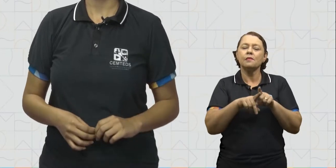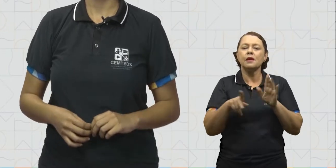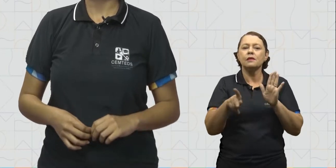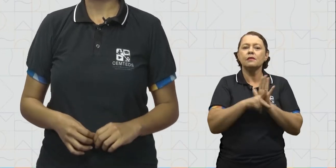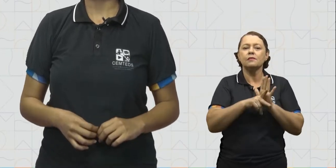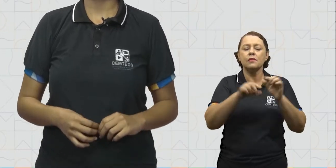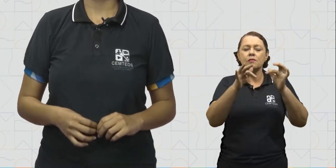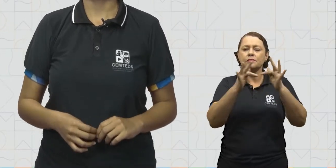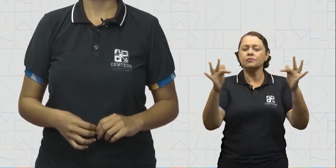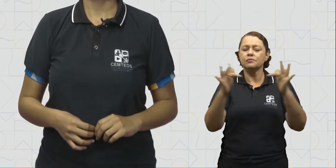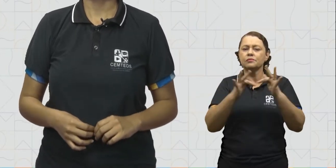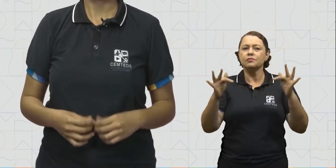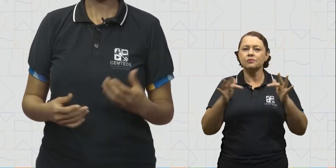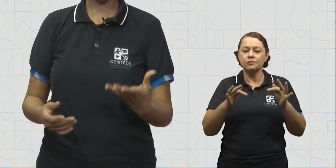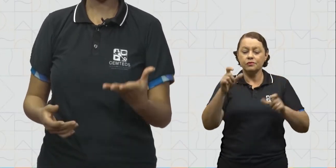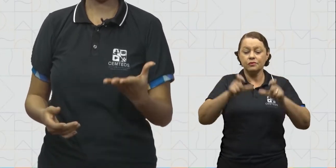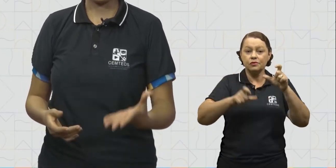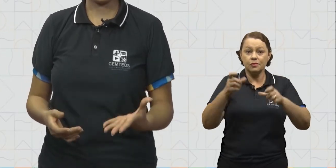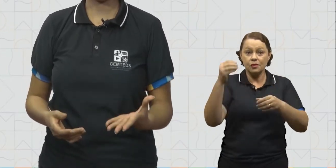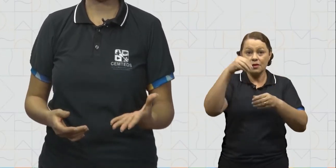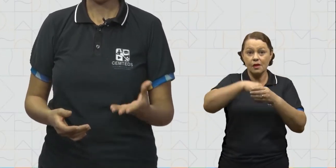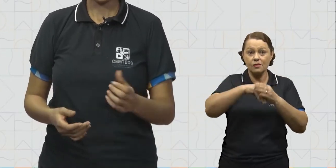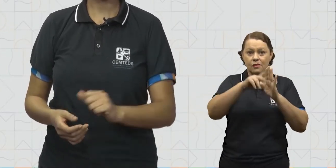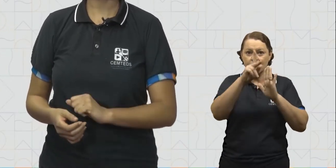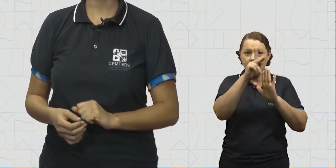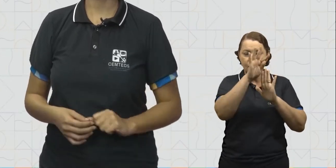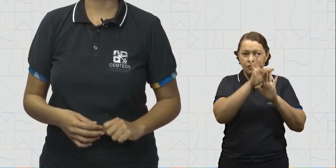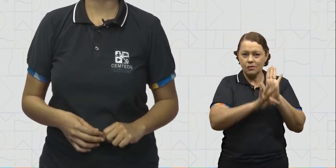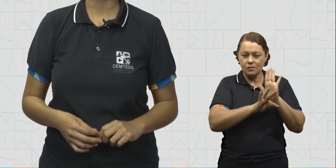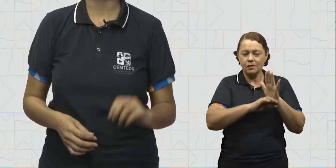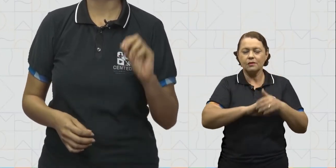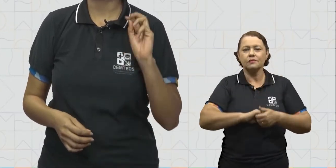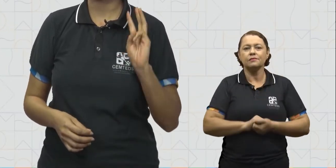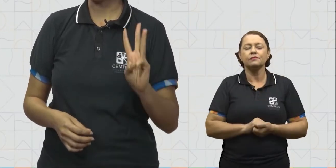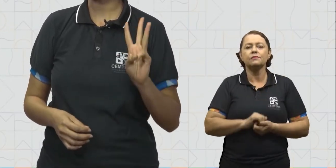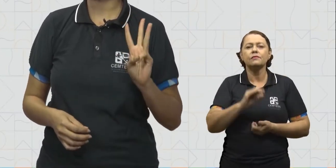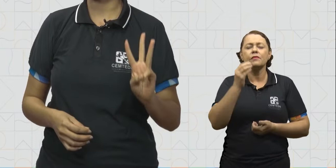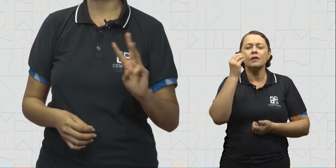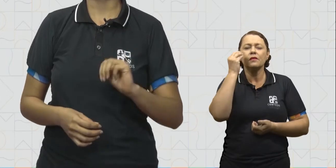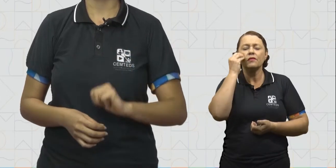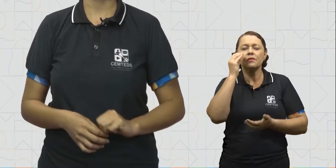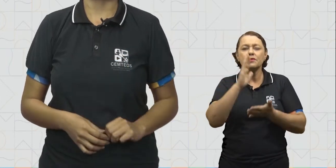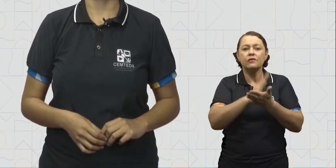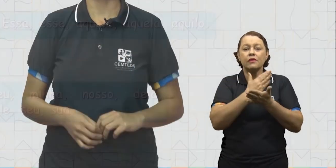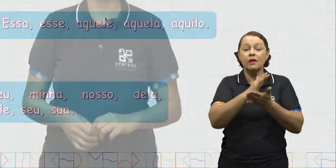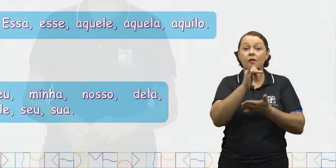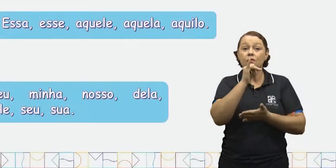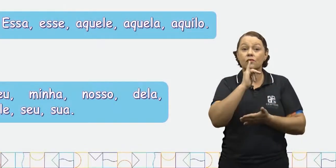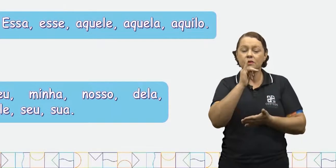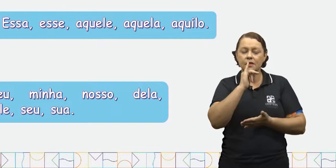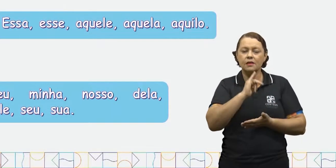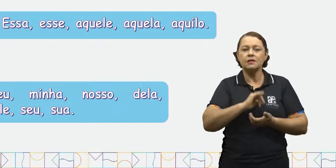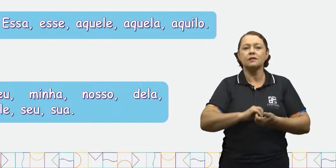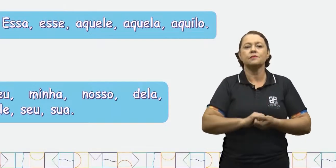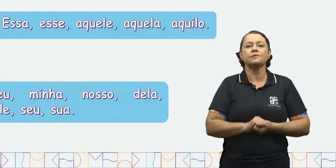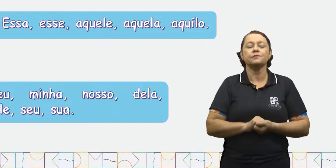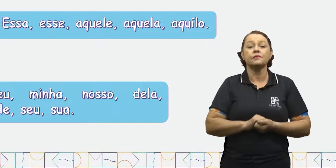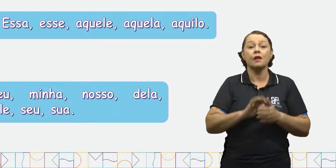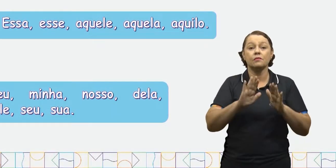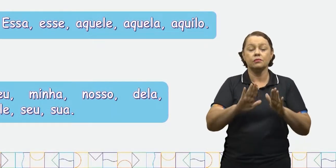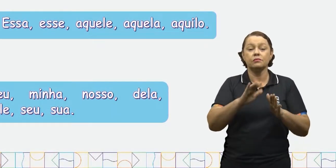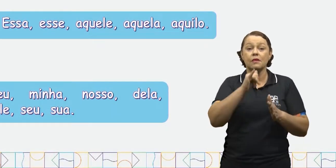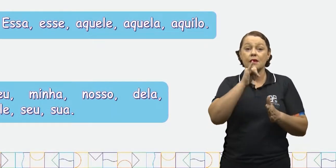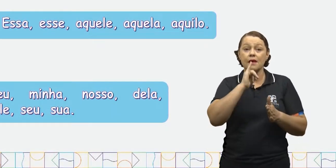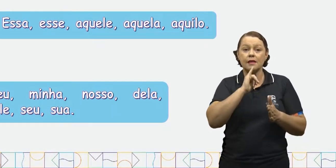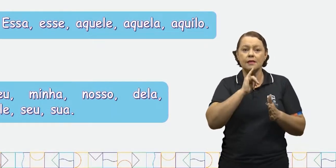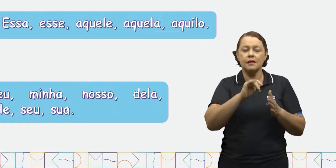fala das pessoas envolvidas. Reveja comigo alguns exemplos desses três tipos de pronomes. Como exemplos de pronomes